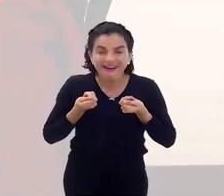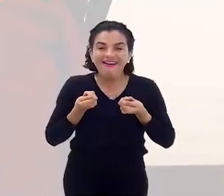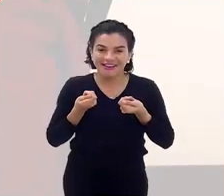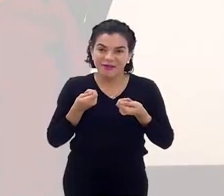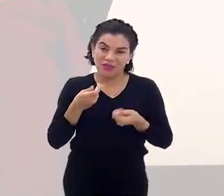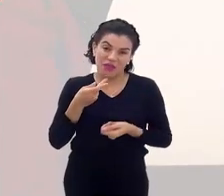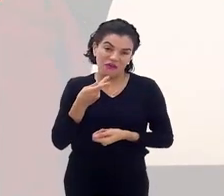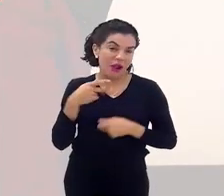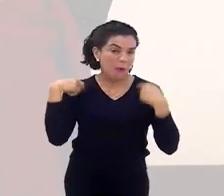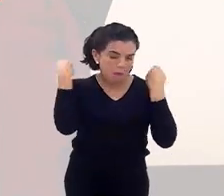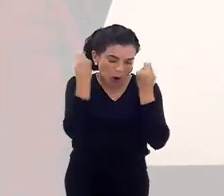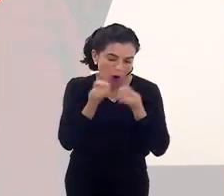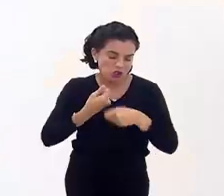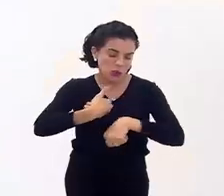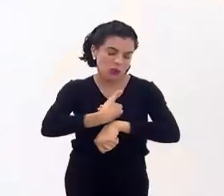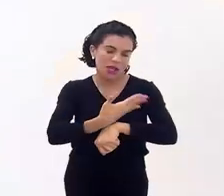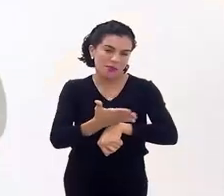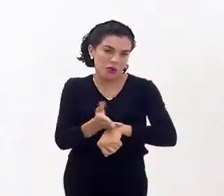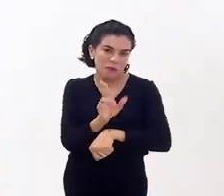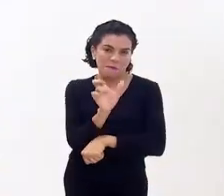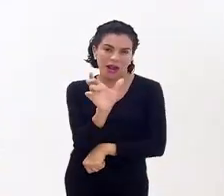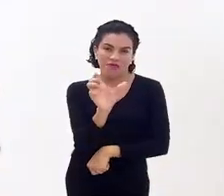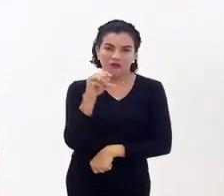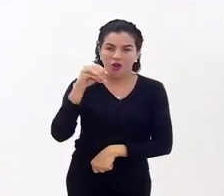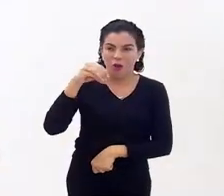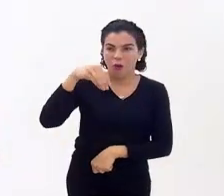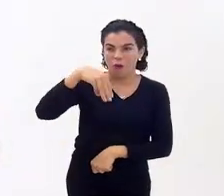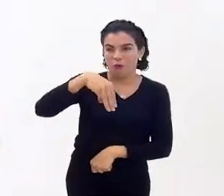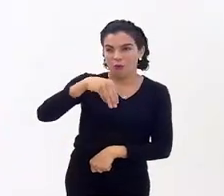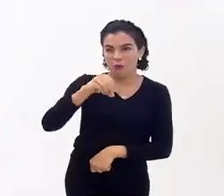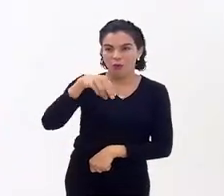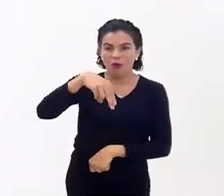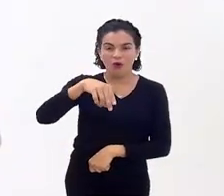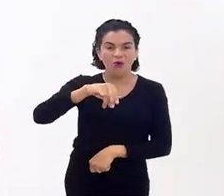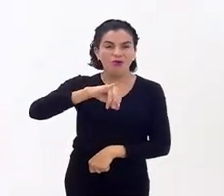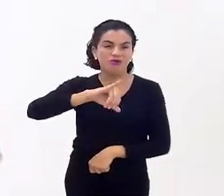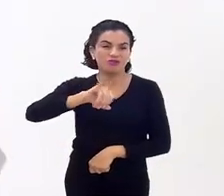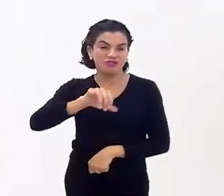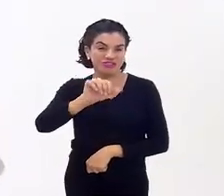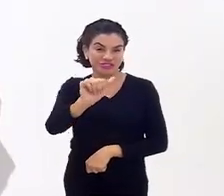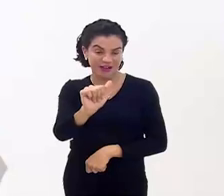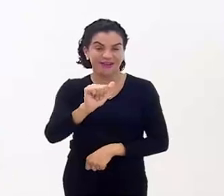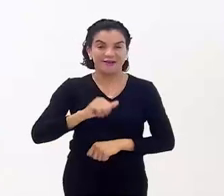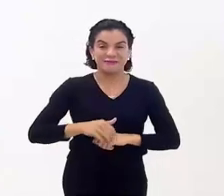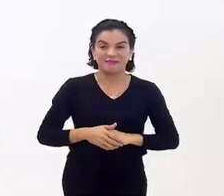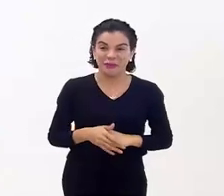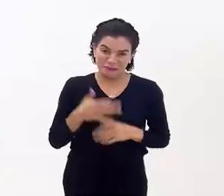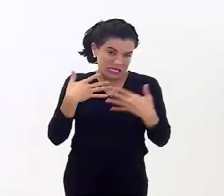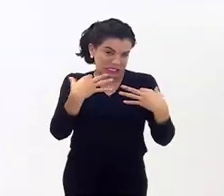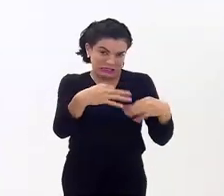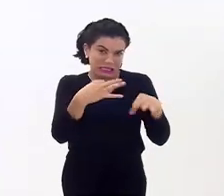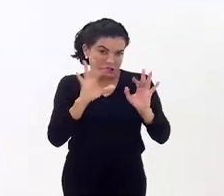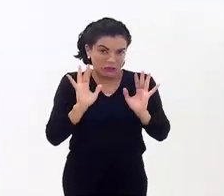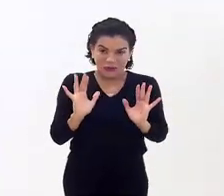falo monja o tempo todo. Às vezes, eu só boto nandro. Aí vai indo, mas dá certo.